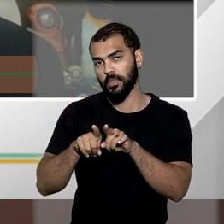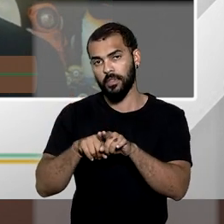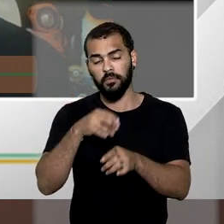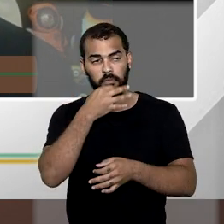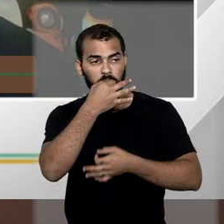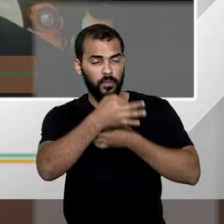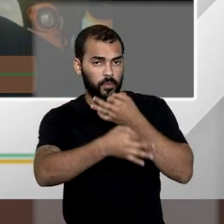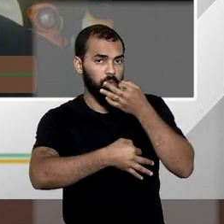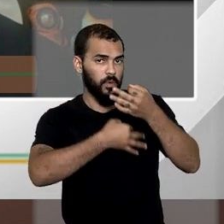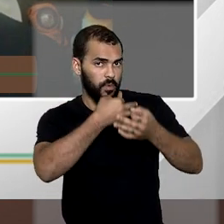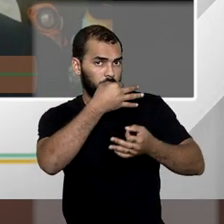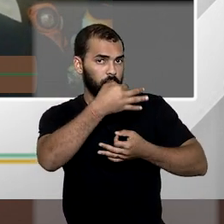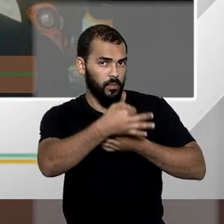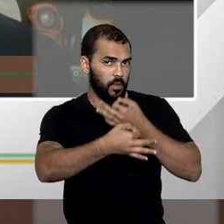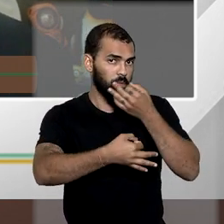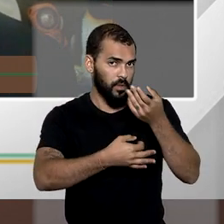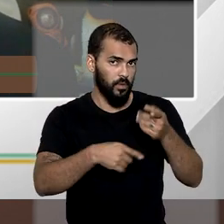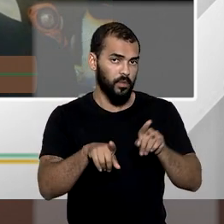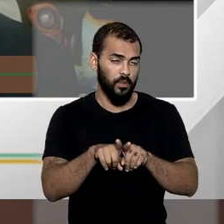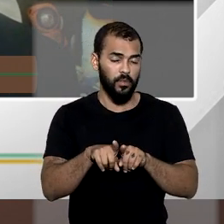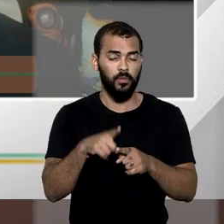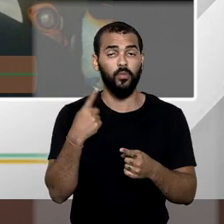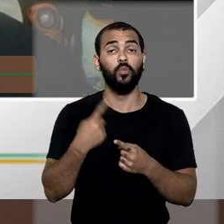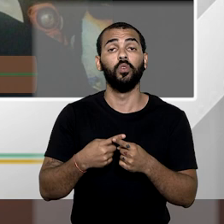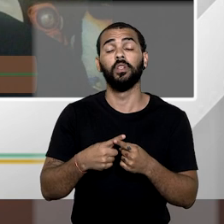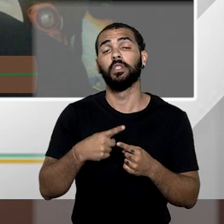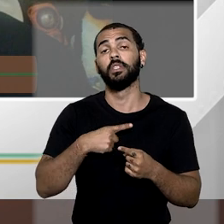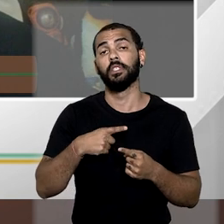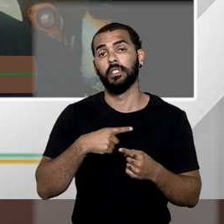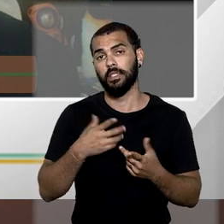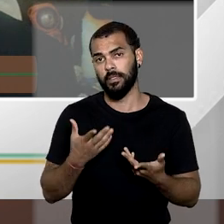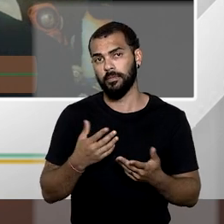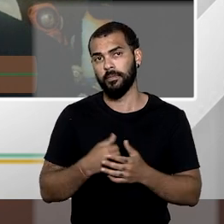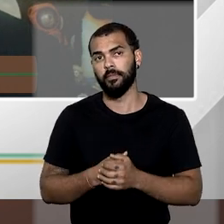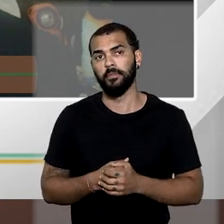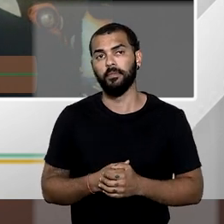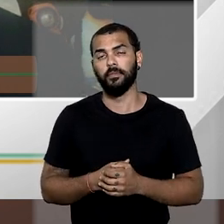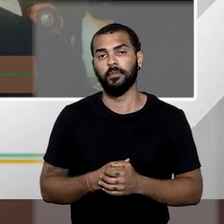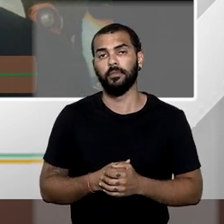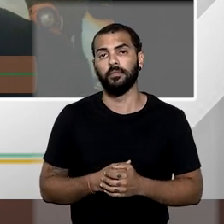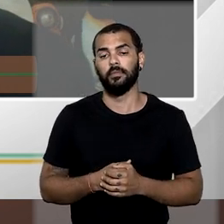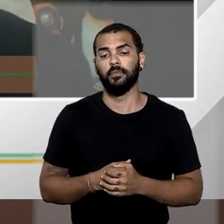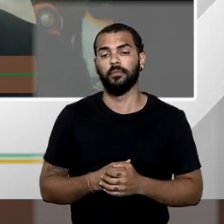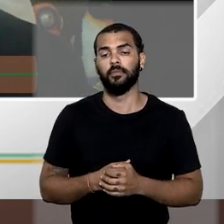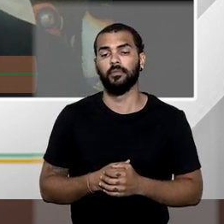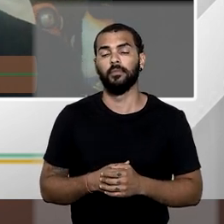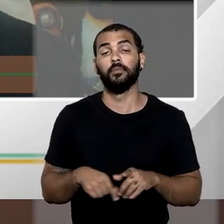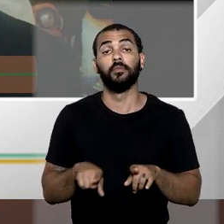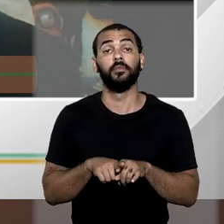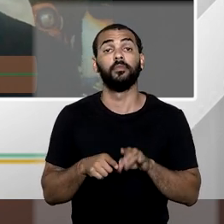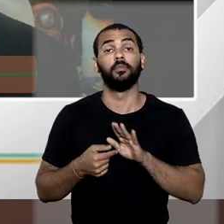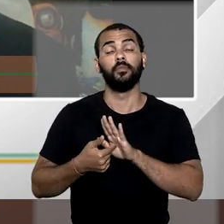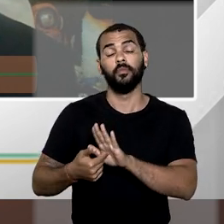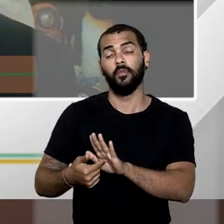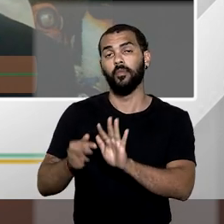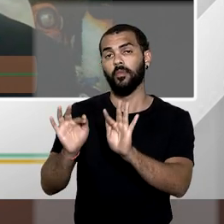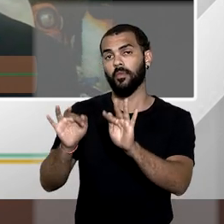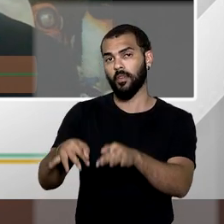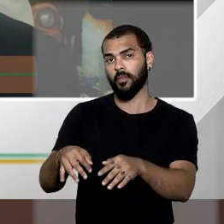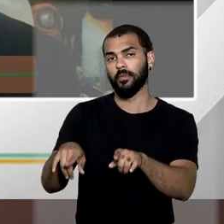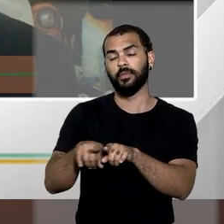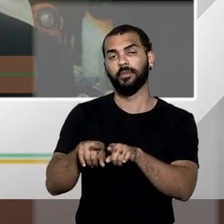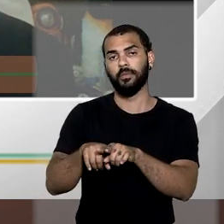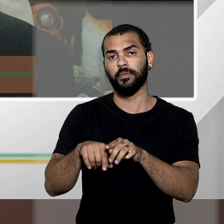naquele fator que está motivando a desapropriação há uma manifestação final as